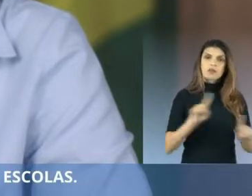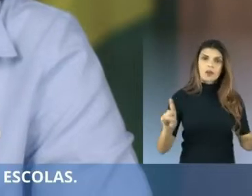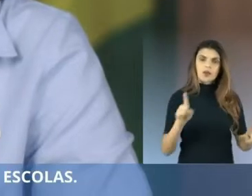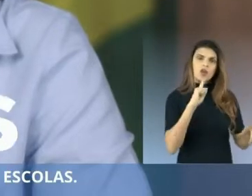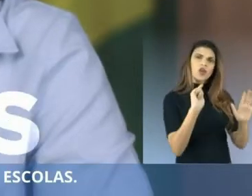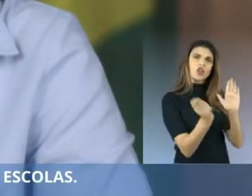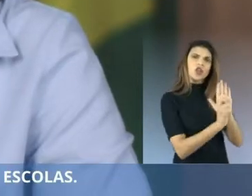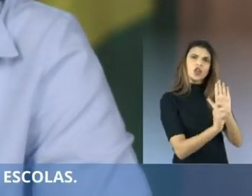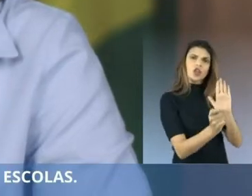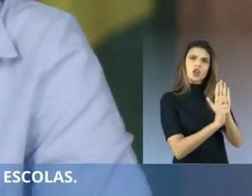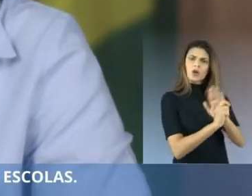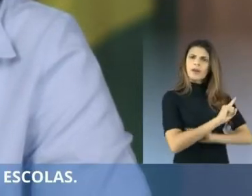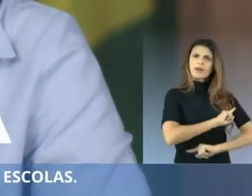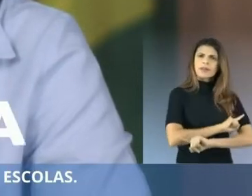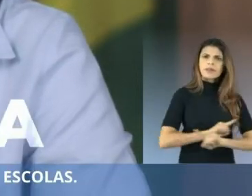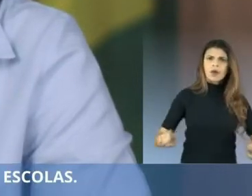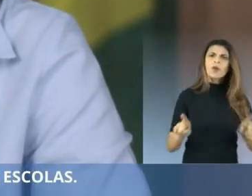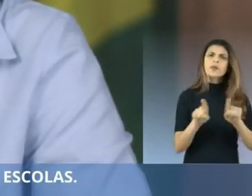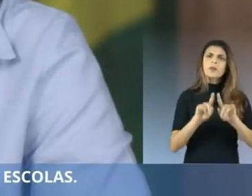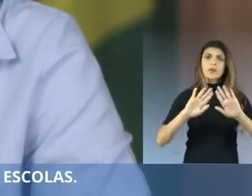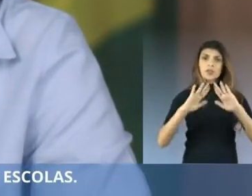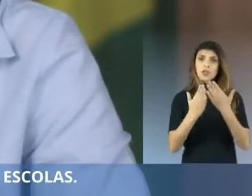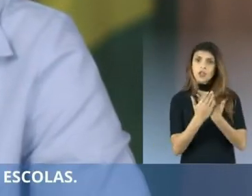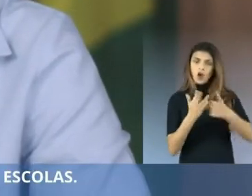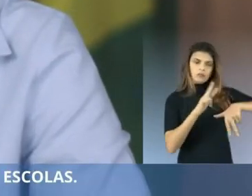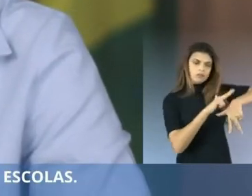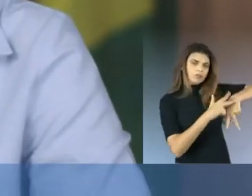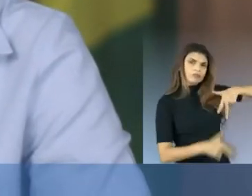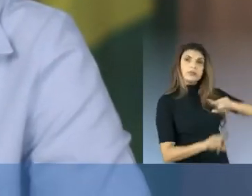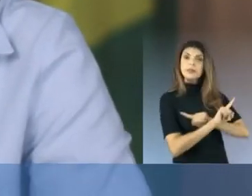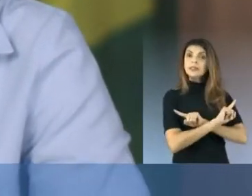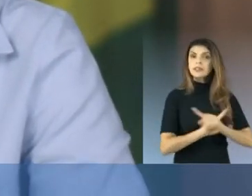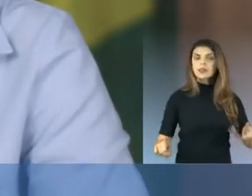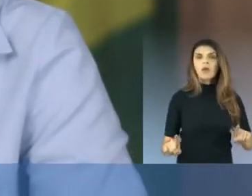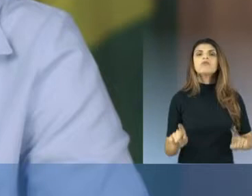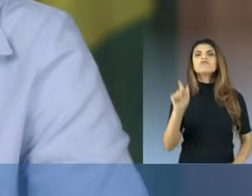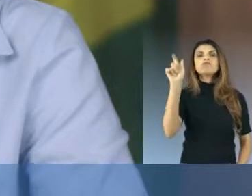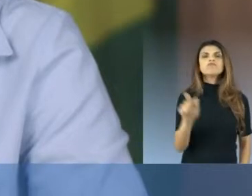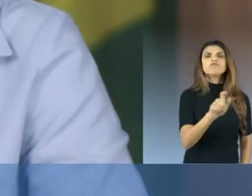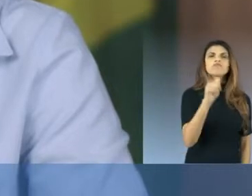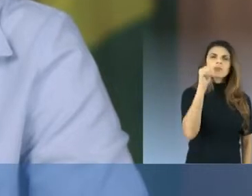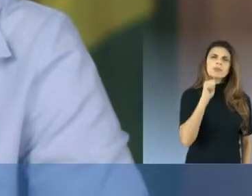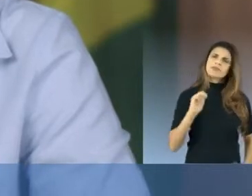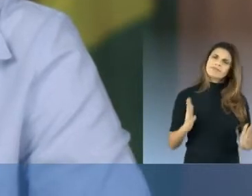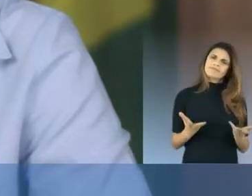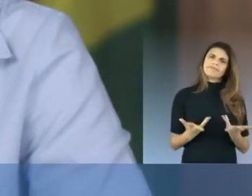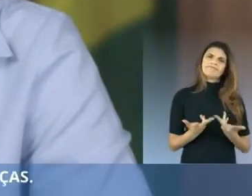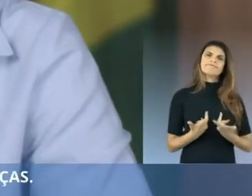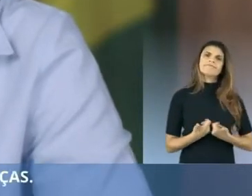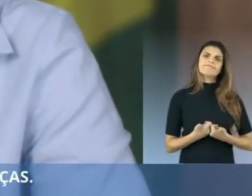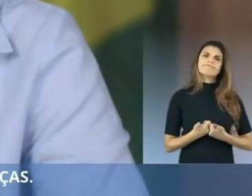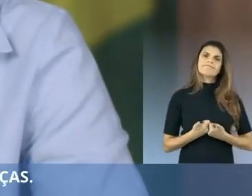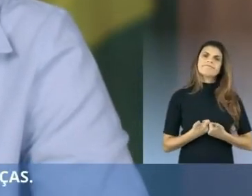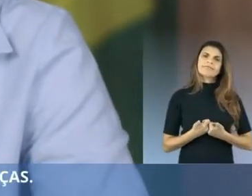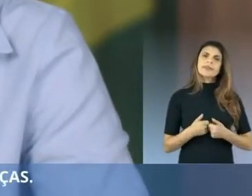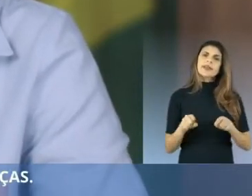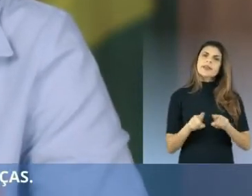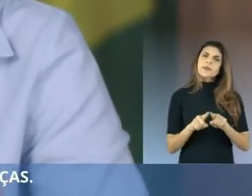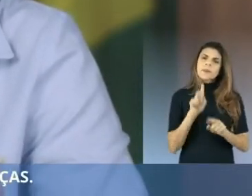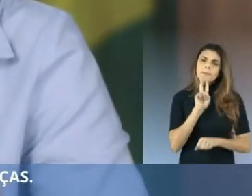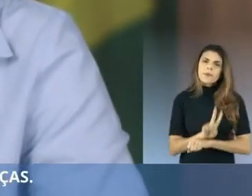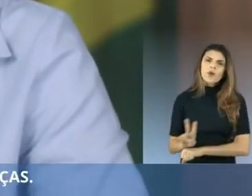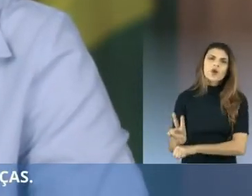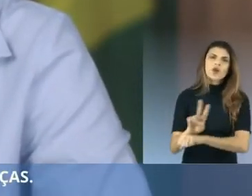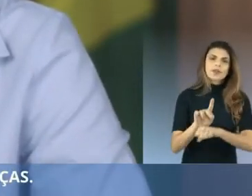não às drogas e não à ideologia de gênero nas escolas. É sobre a dignidade das mulheres. É sobre quem vai